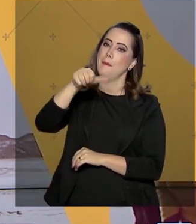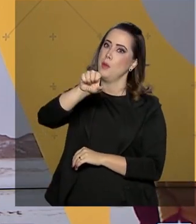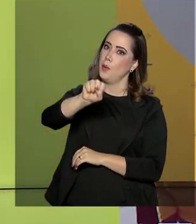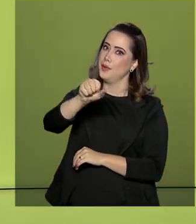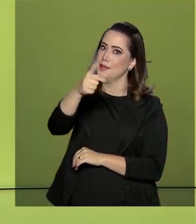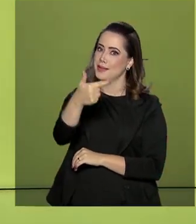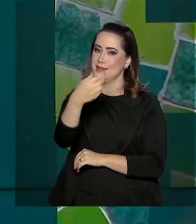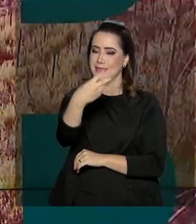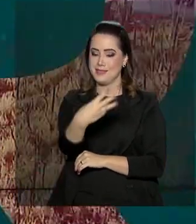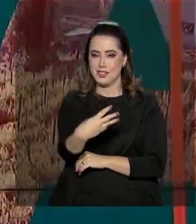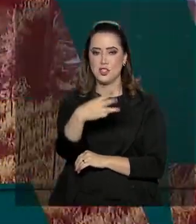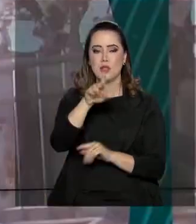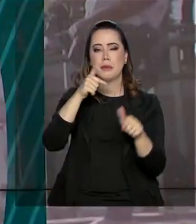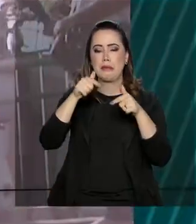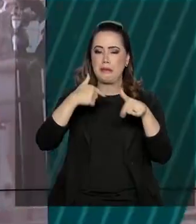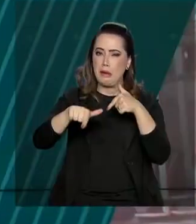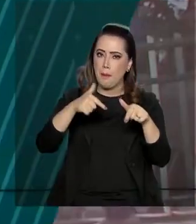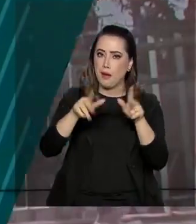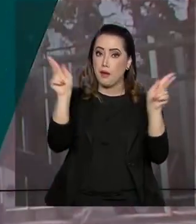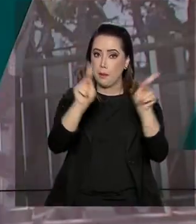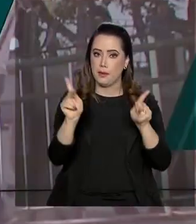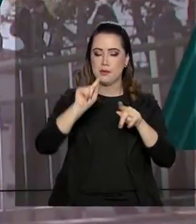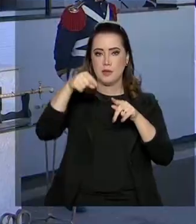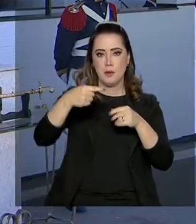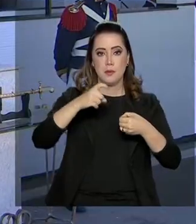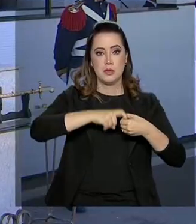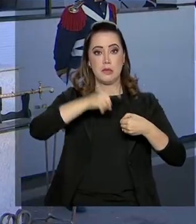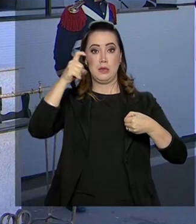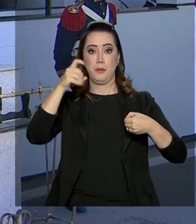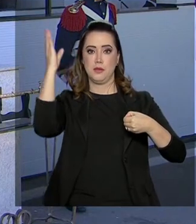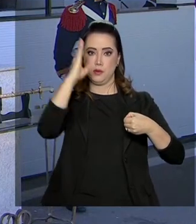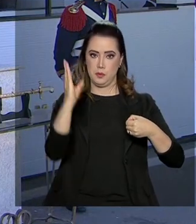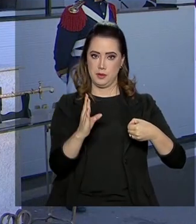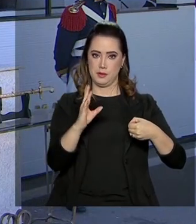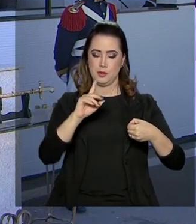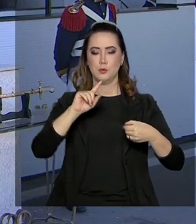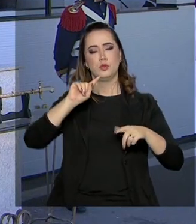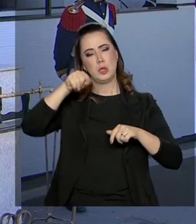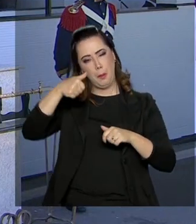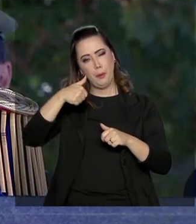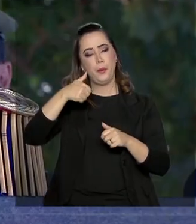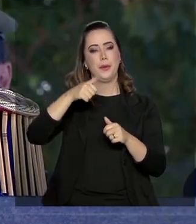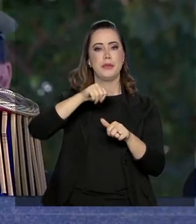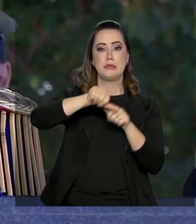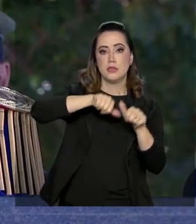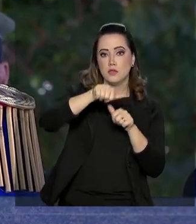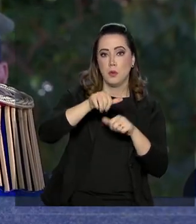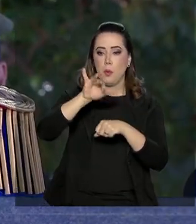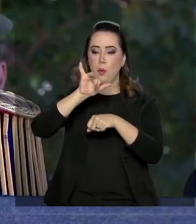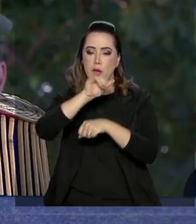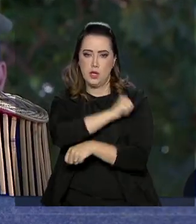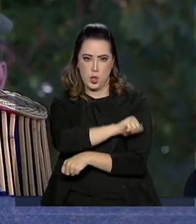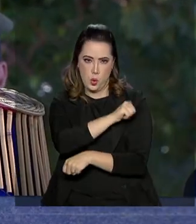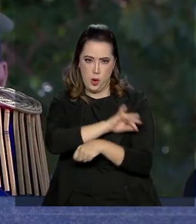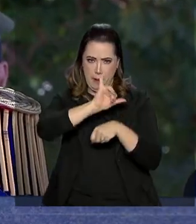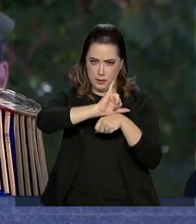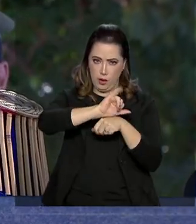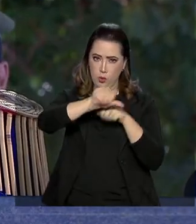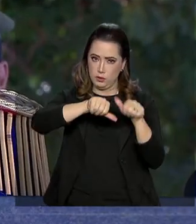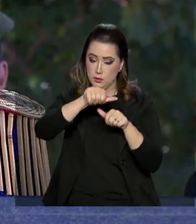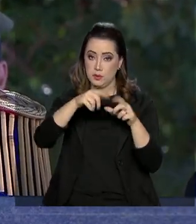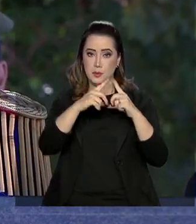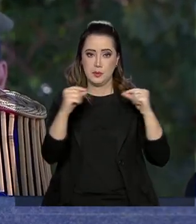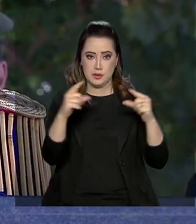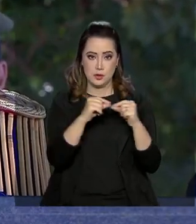para atuar na pacificação logo após a independência do Brasil. Com a transferência da capital federal para Brasília, essa unidade de elite